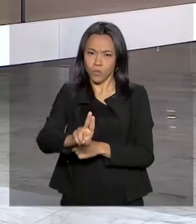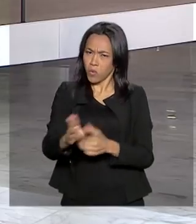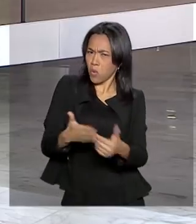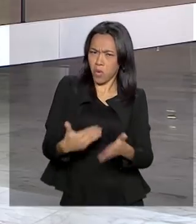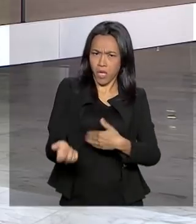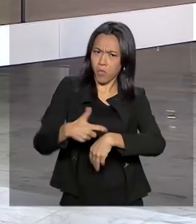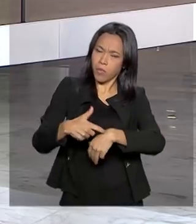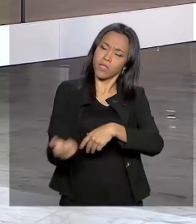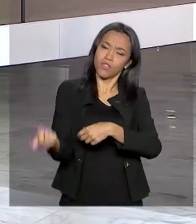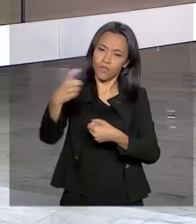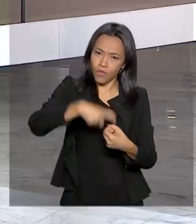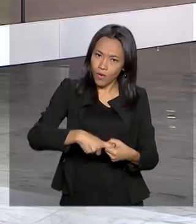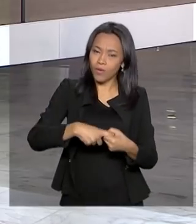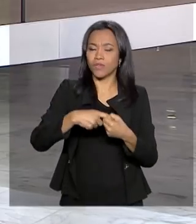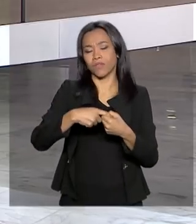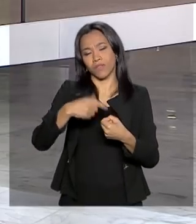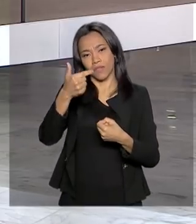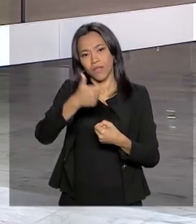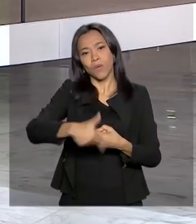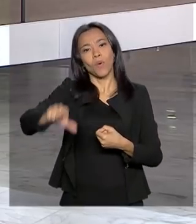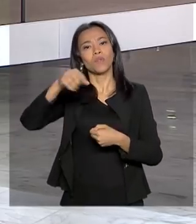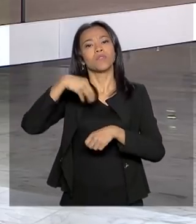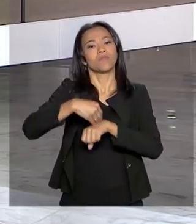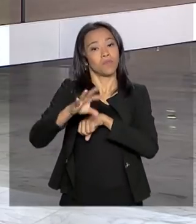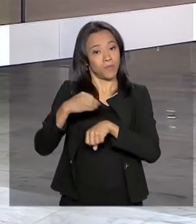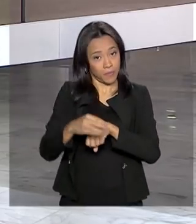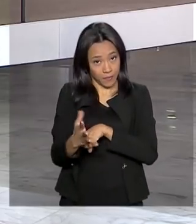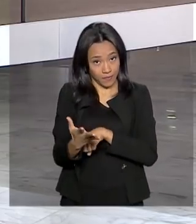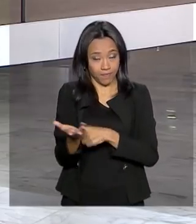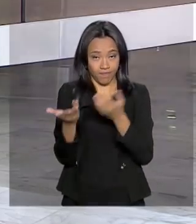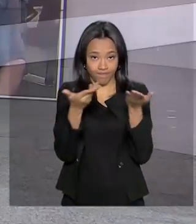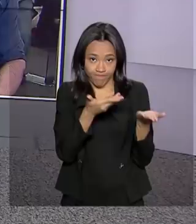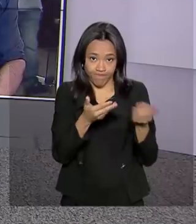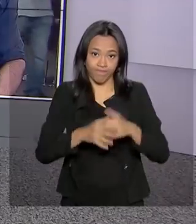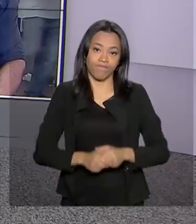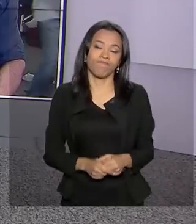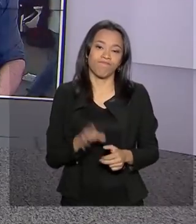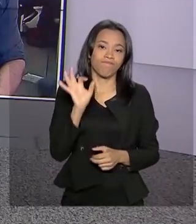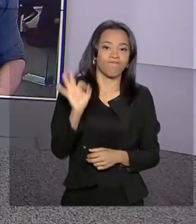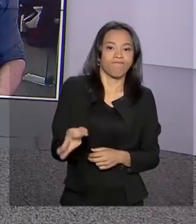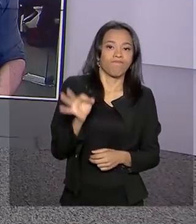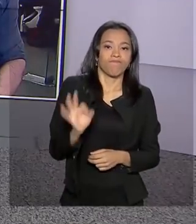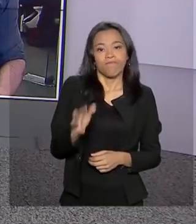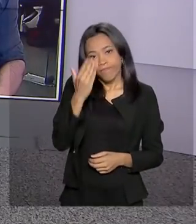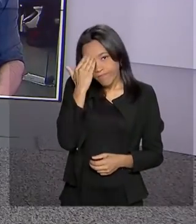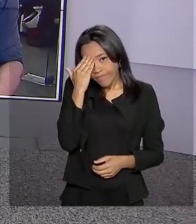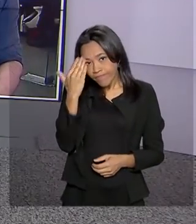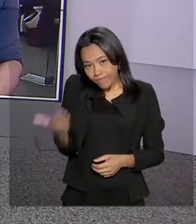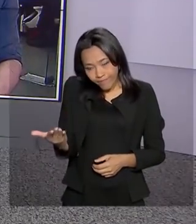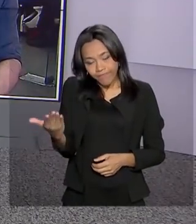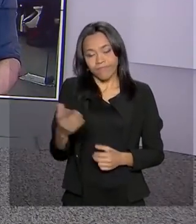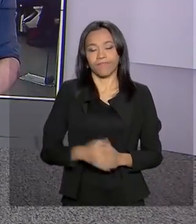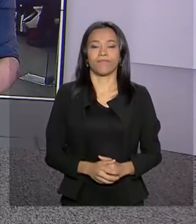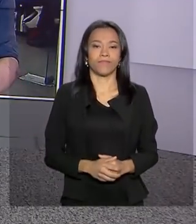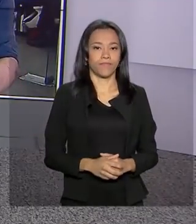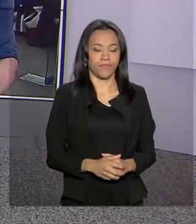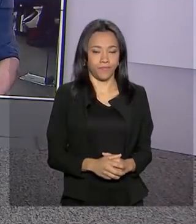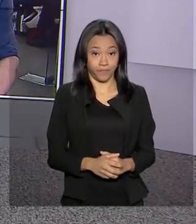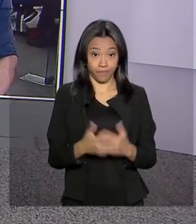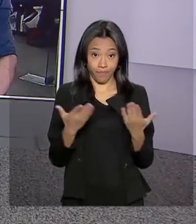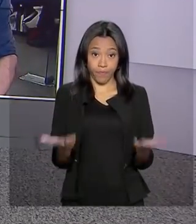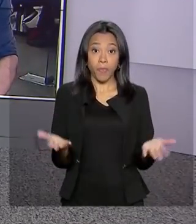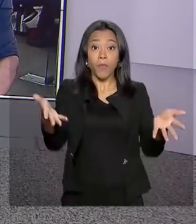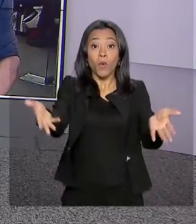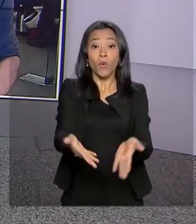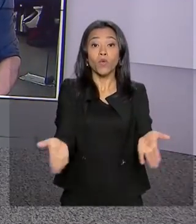momento na nossa programação com outras informações. Carla. Tá certo, Luciana. Muito obrigada então pela sua participação. E